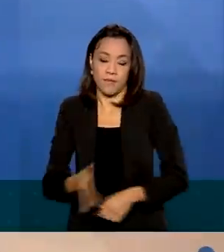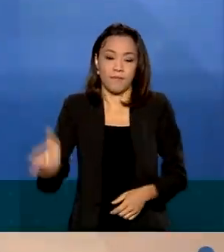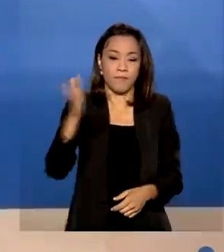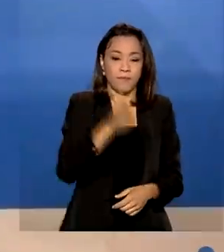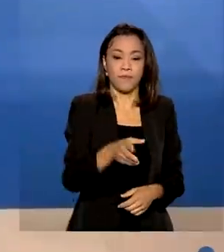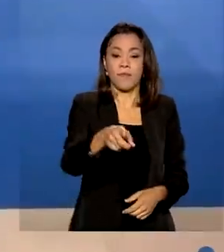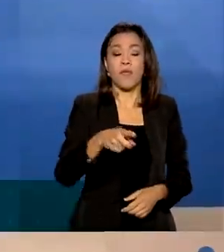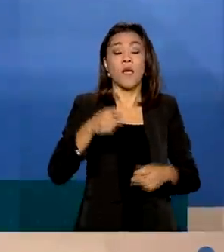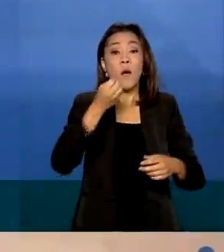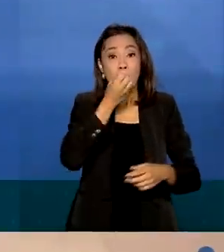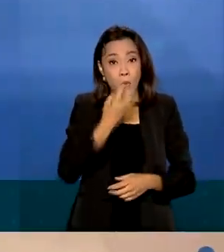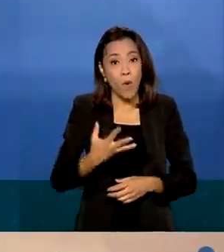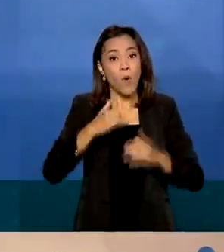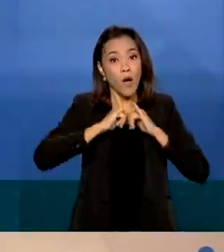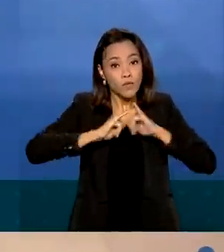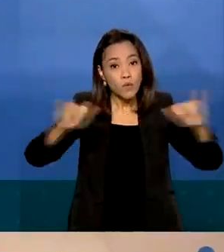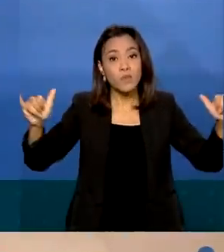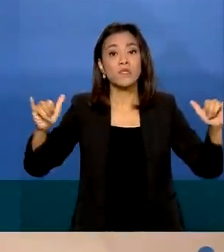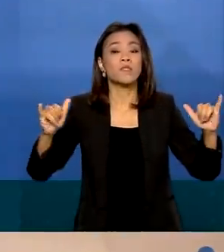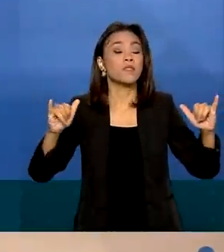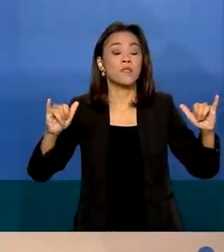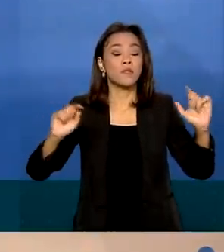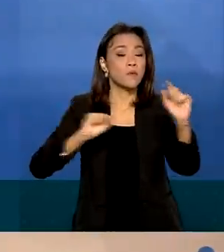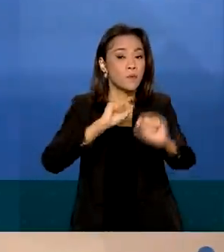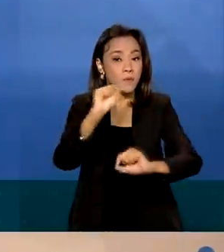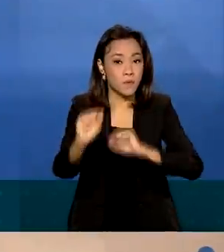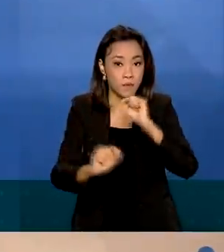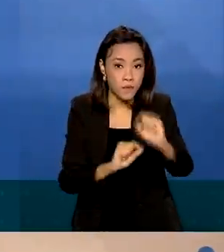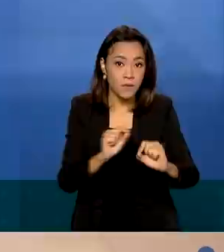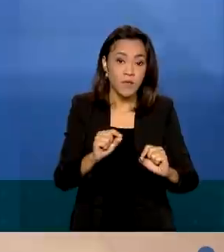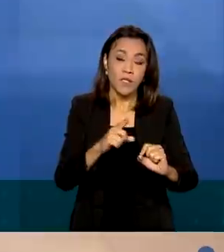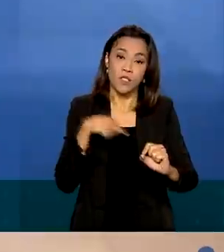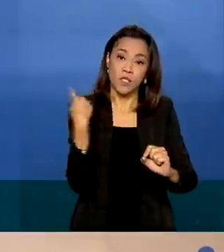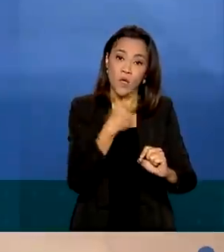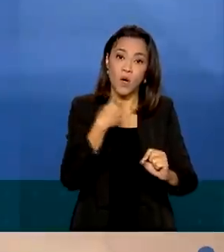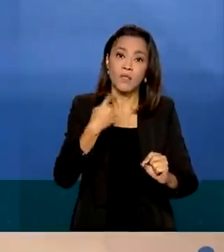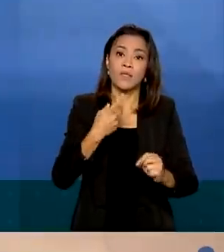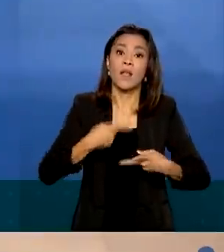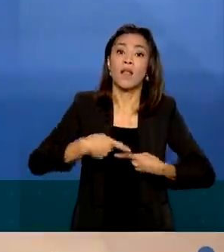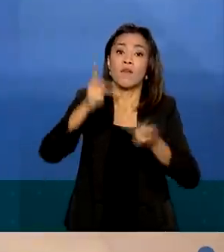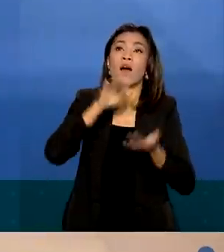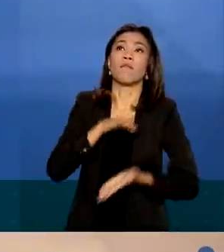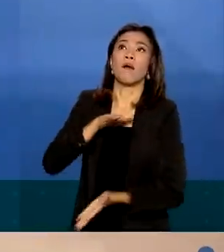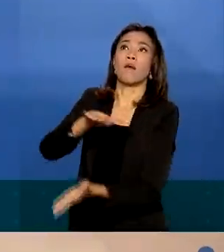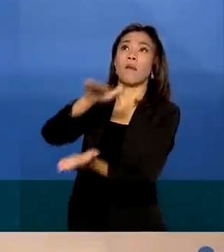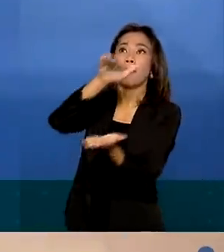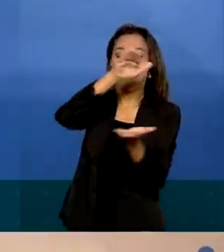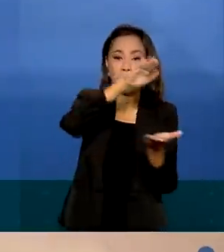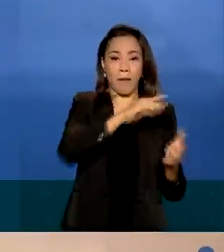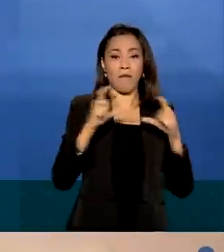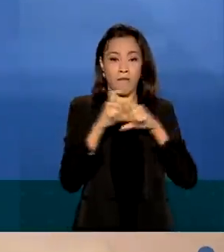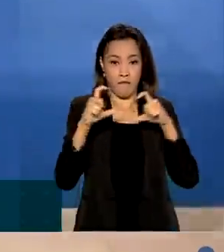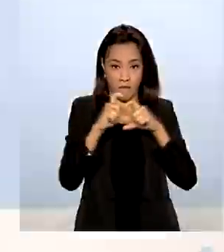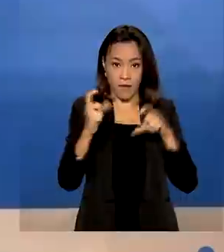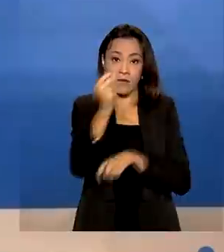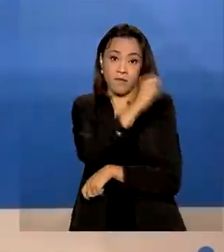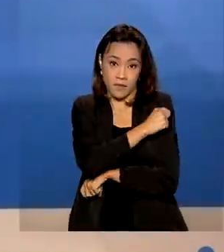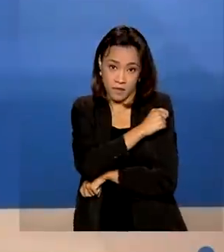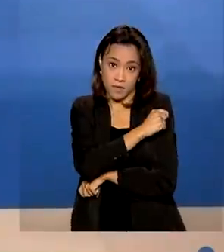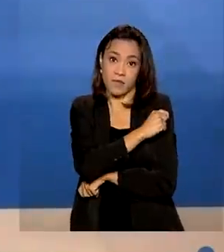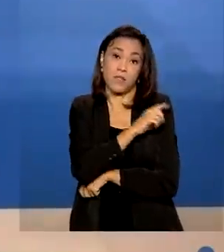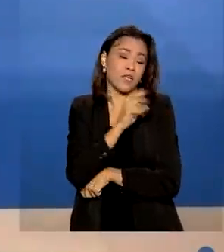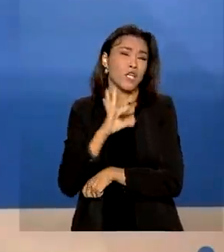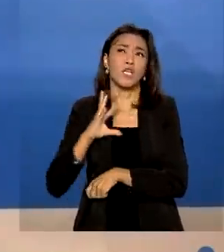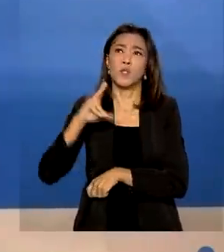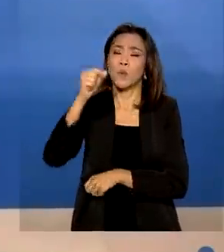que nos permite concluir a possibilidade de interiorização da vacina Pfizer. Então com isso a gente consegue atingir todos